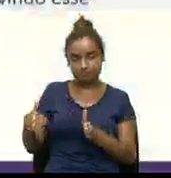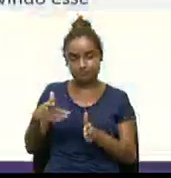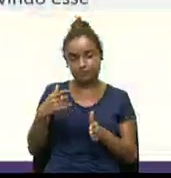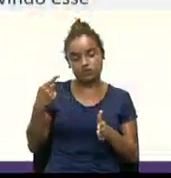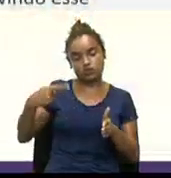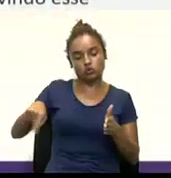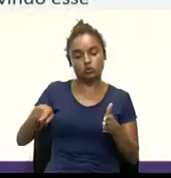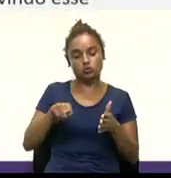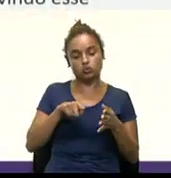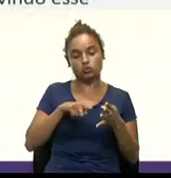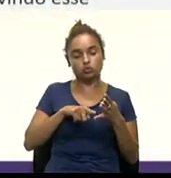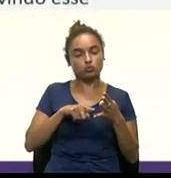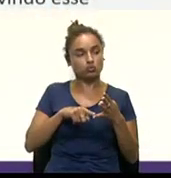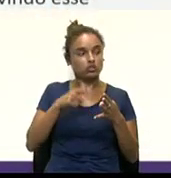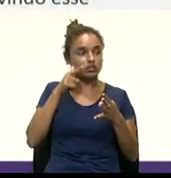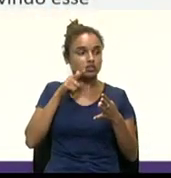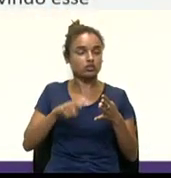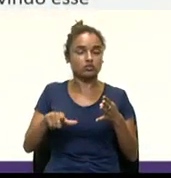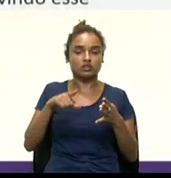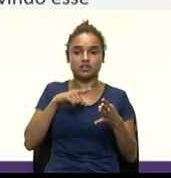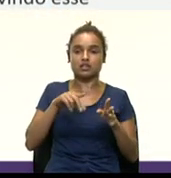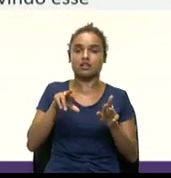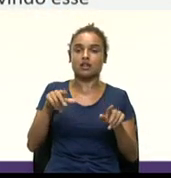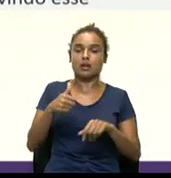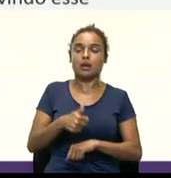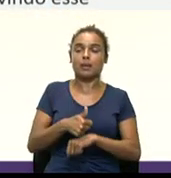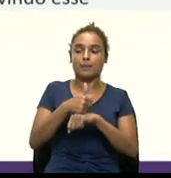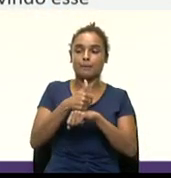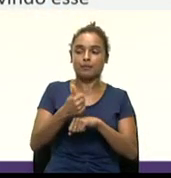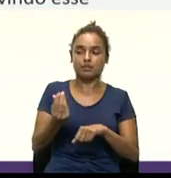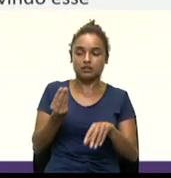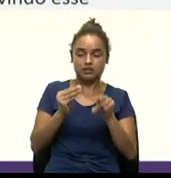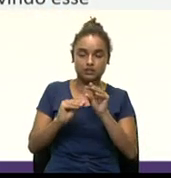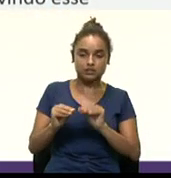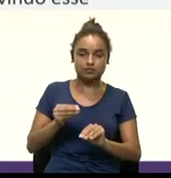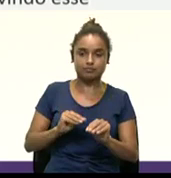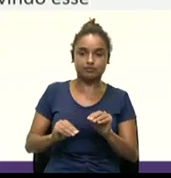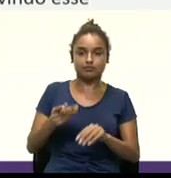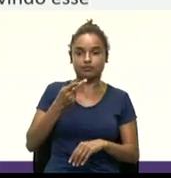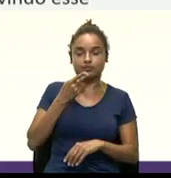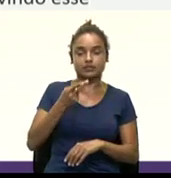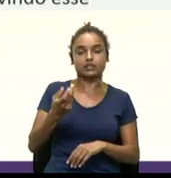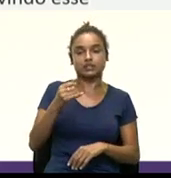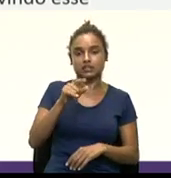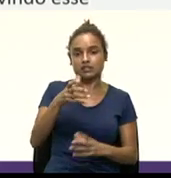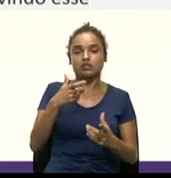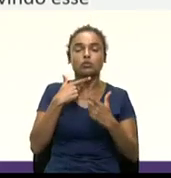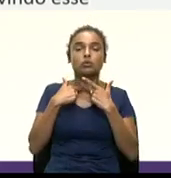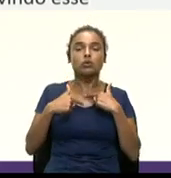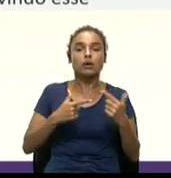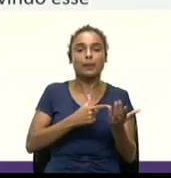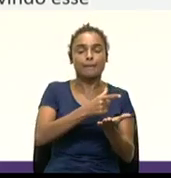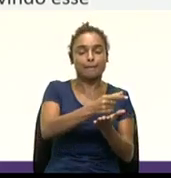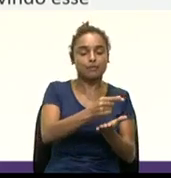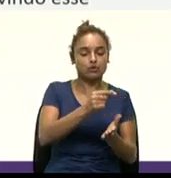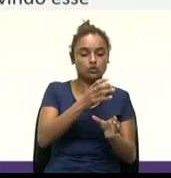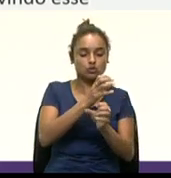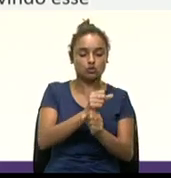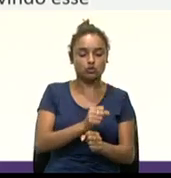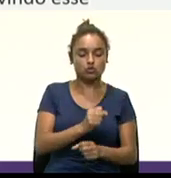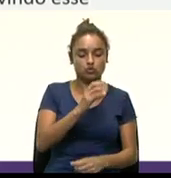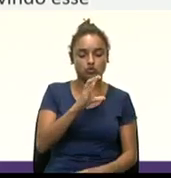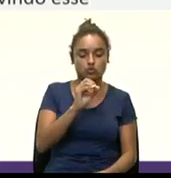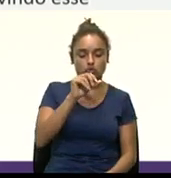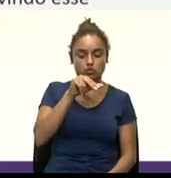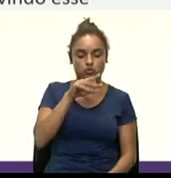vantagem, né? Existem várias, mas as principais que eu coloco aqui para você. Se você quiser pagar as suas contas ou